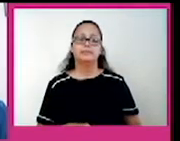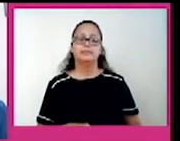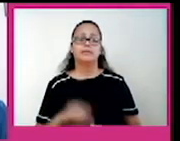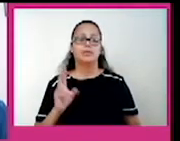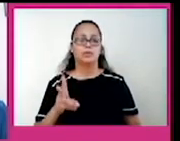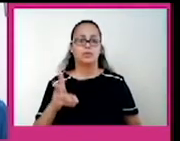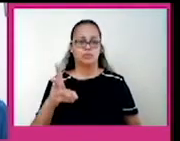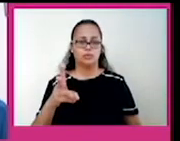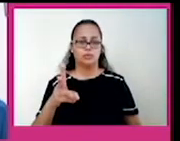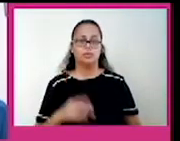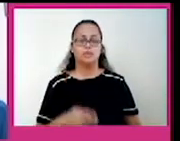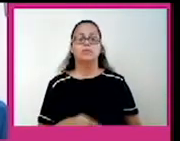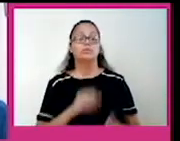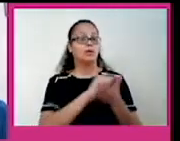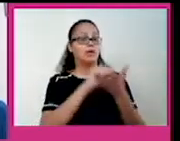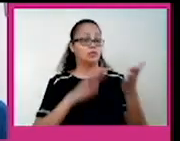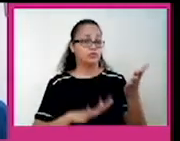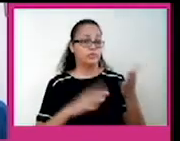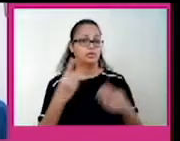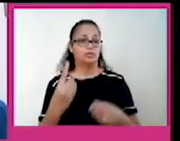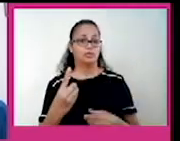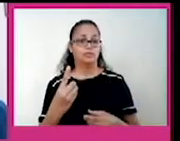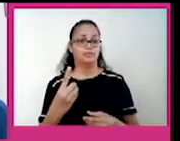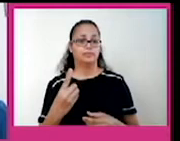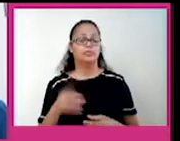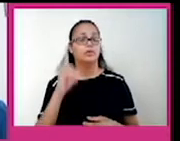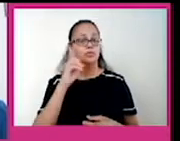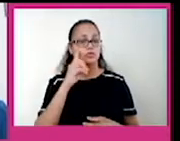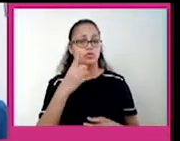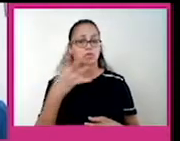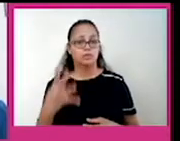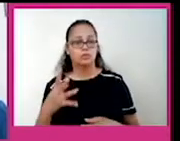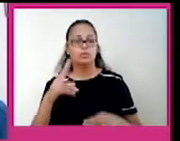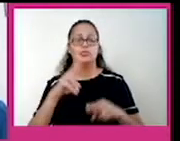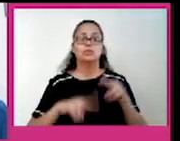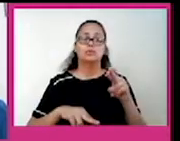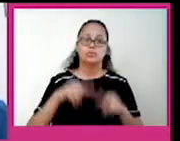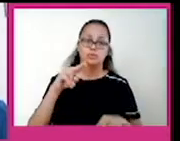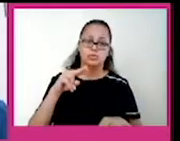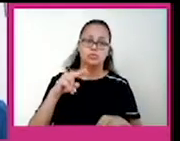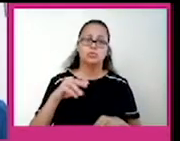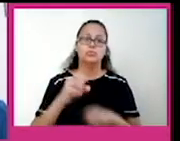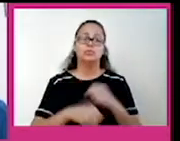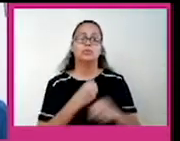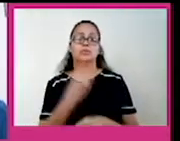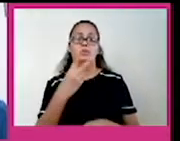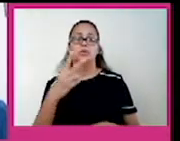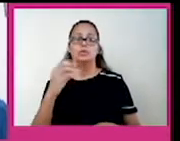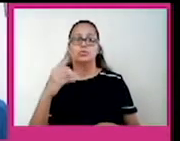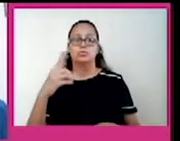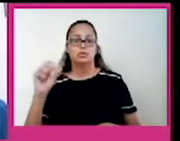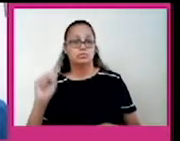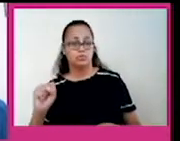Continuando, vamos ver o que está se pedindo aqui na atividade 1. Olha só. No dia 14 de julho de 2018, o portal de notícias do jornal El País